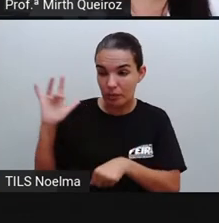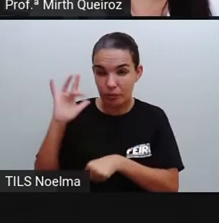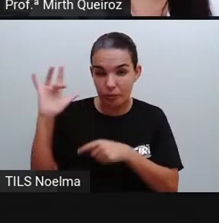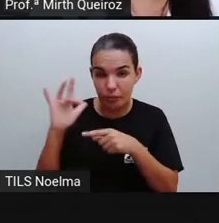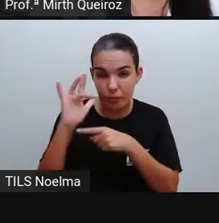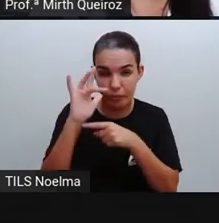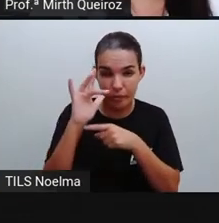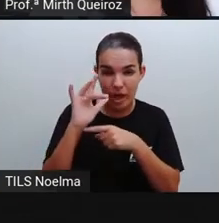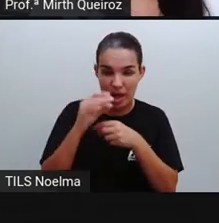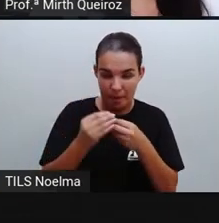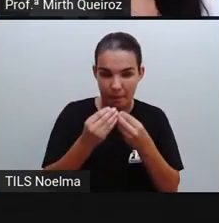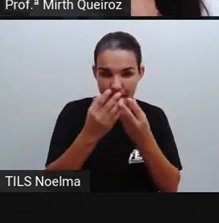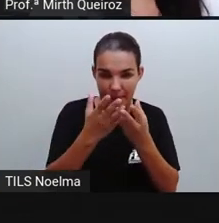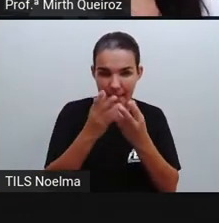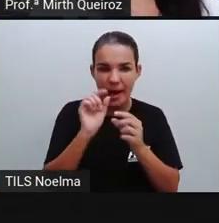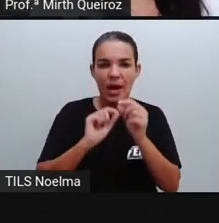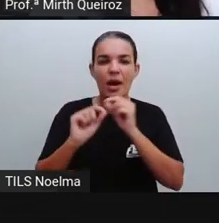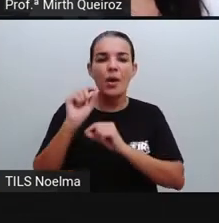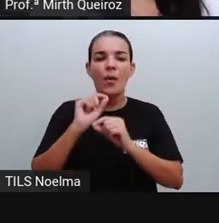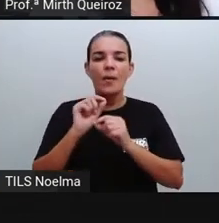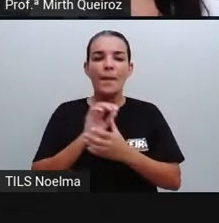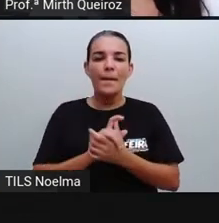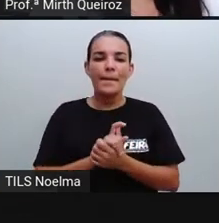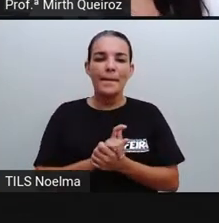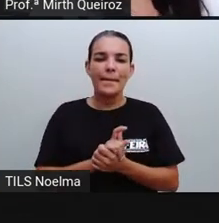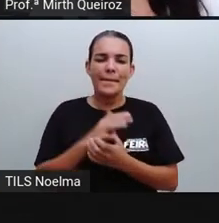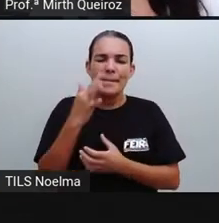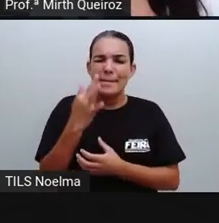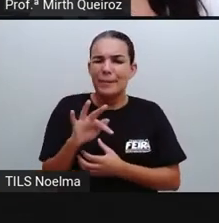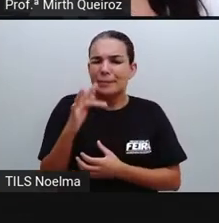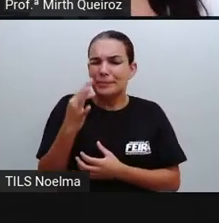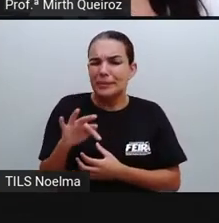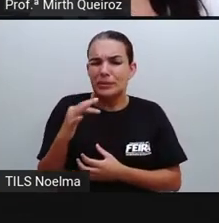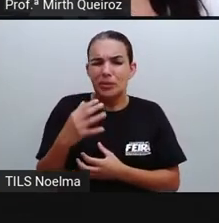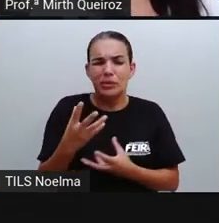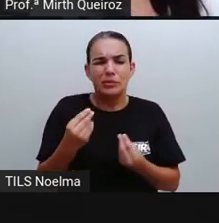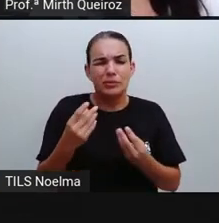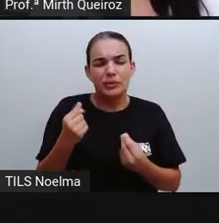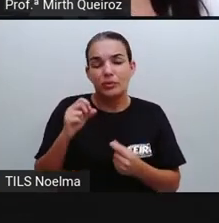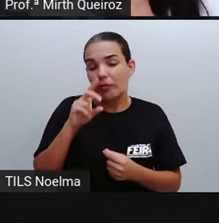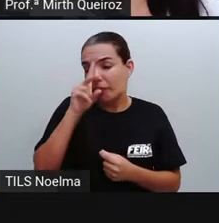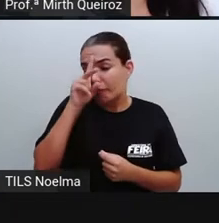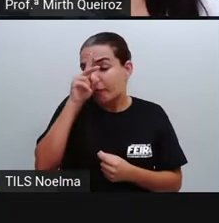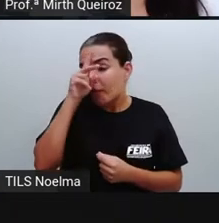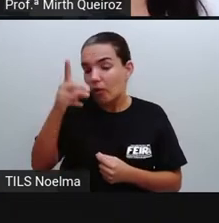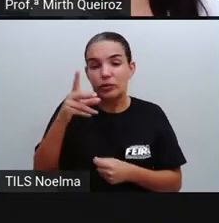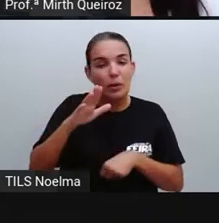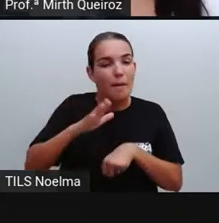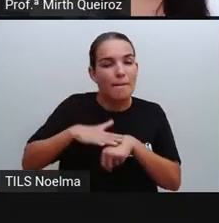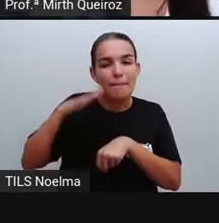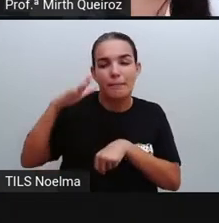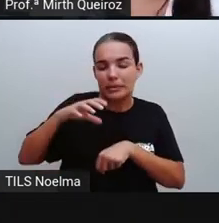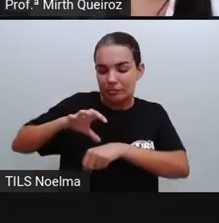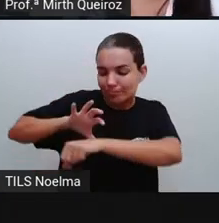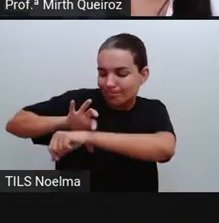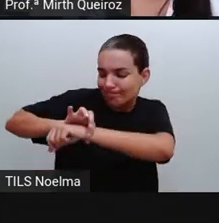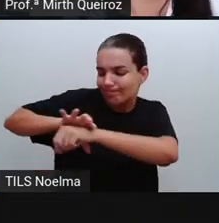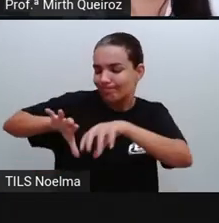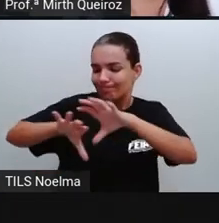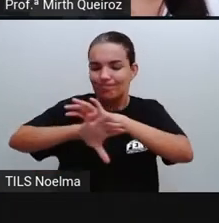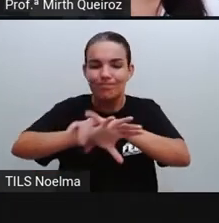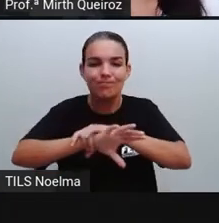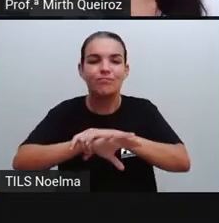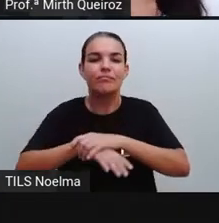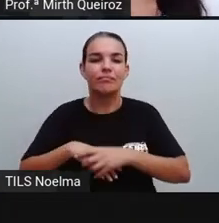a dengue, nesse caso, seria essas dores intensas nas articulações, que são bem mais intensas do que a zika